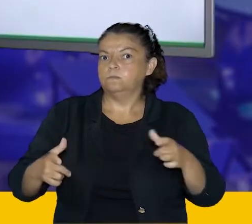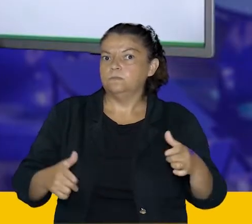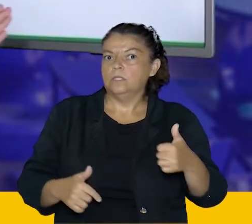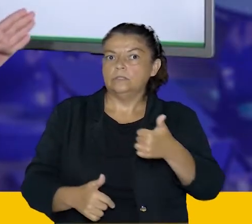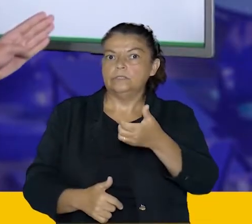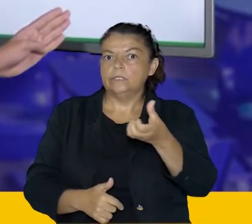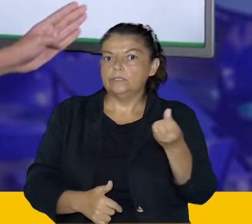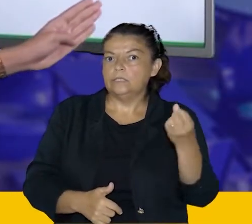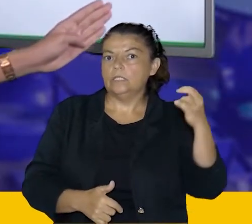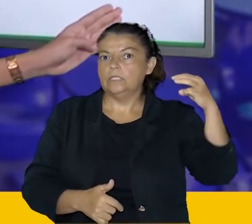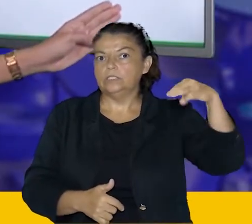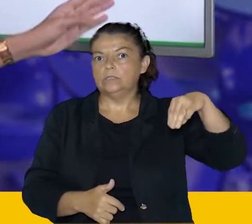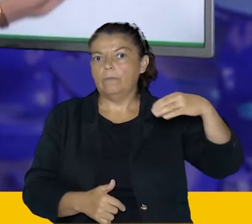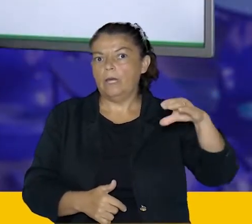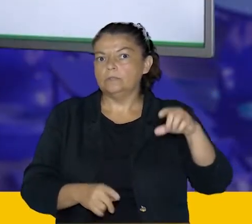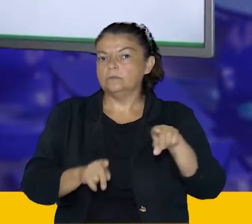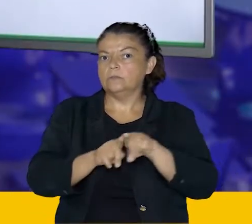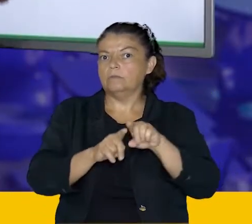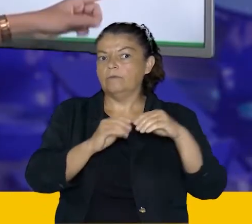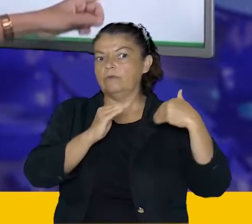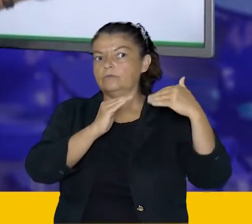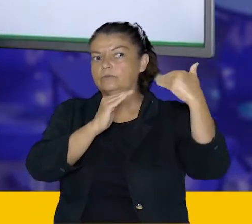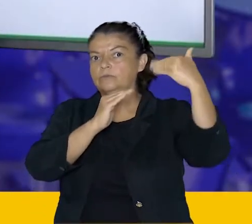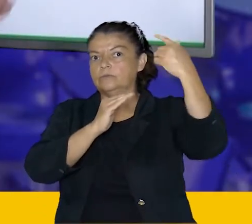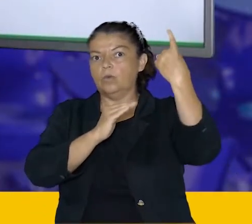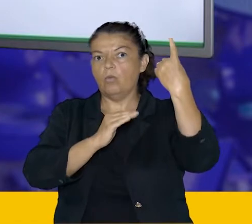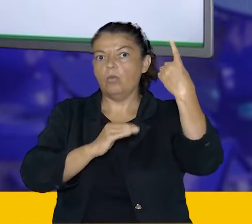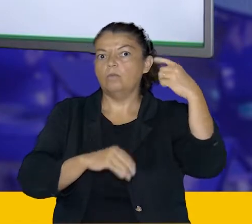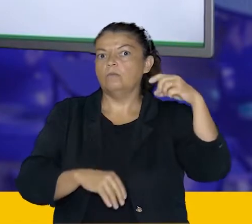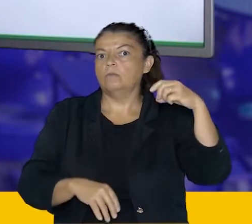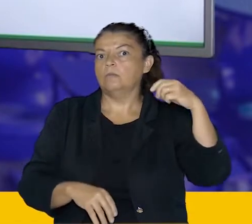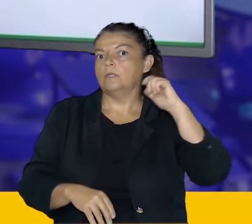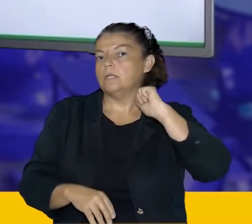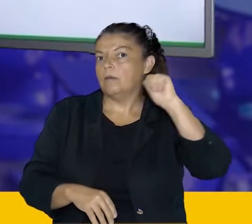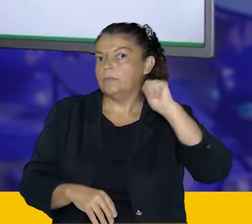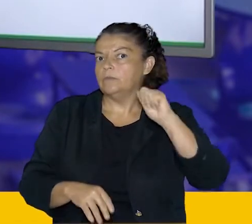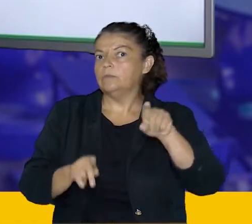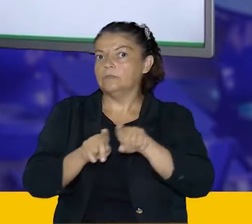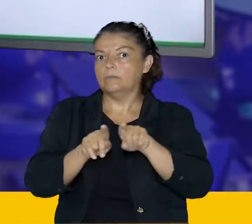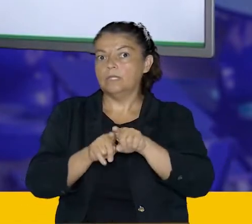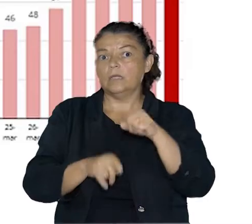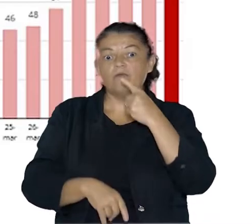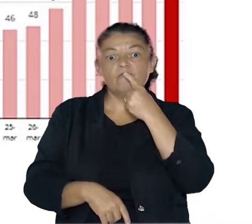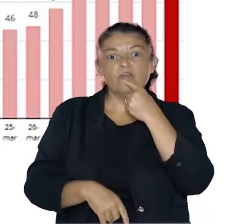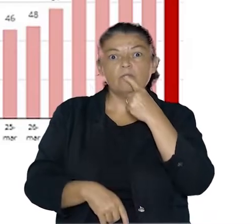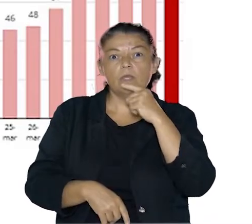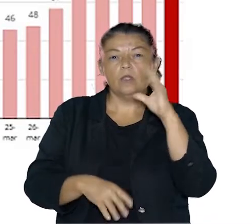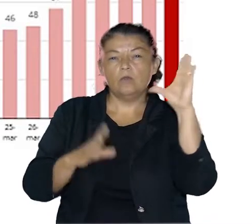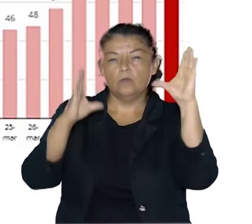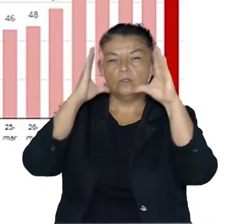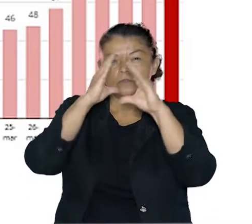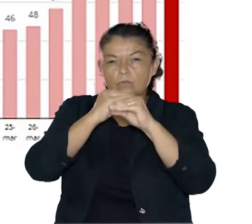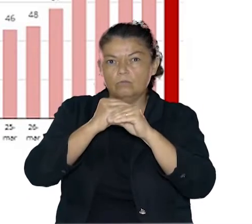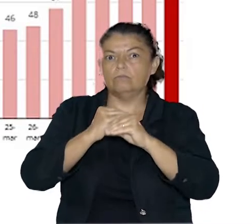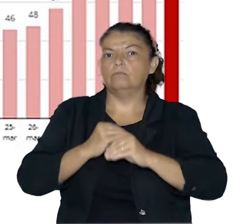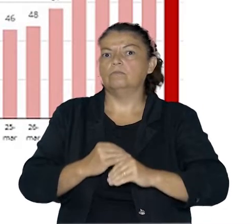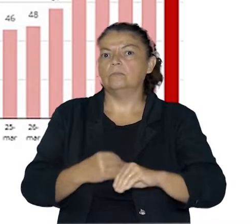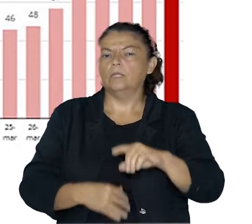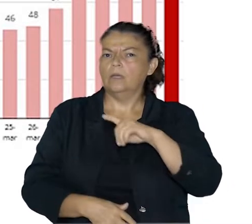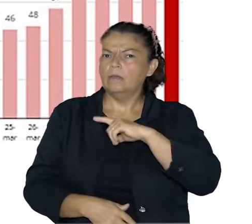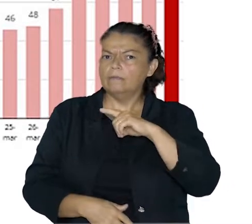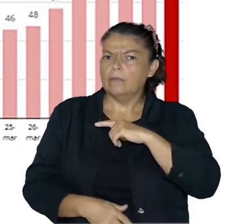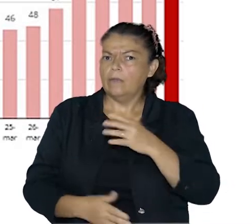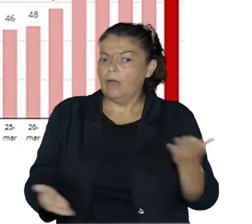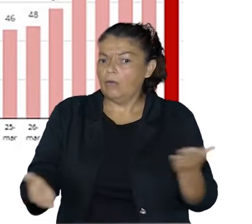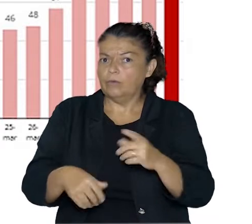16 de março até 1 de abril, que é essa marca aí vermelho mais intenso. Então sabe-se que até